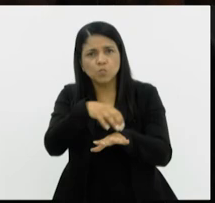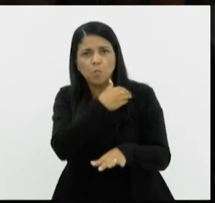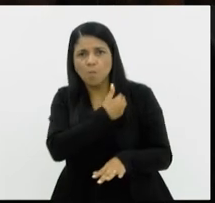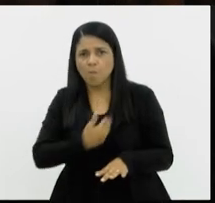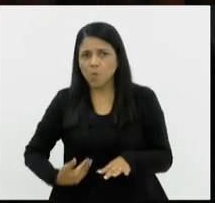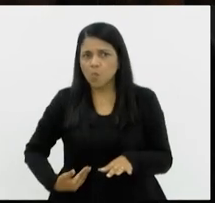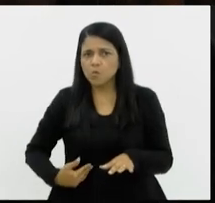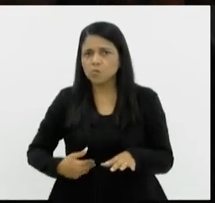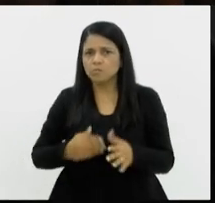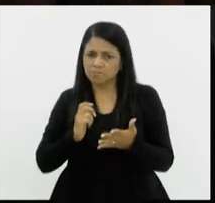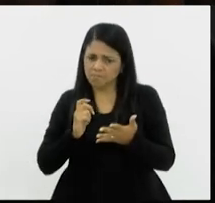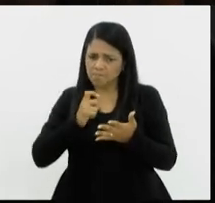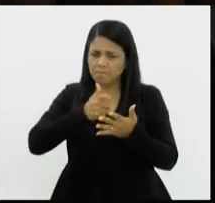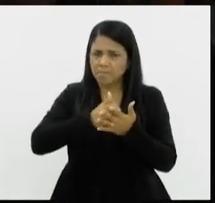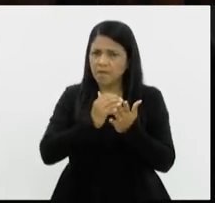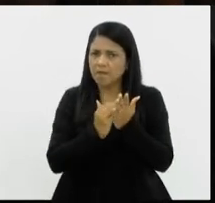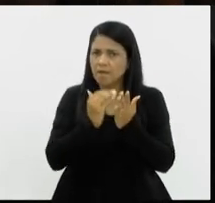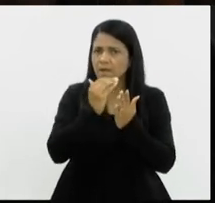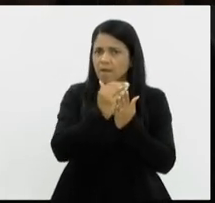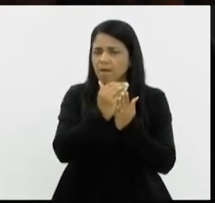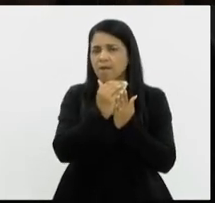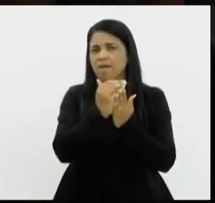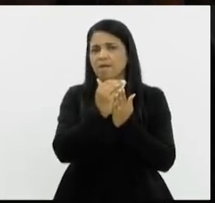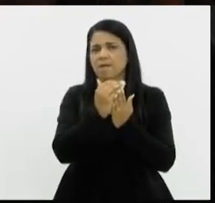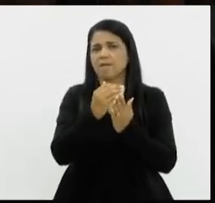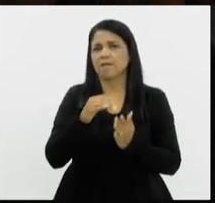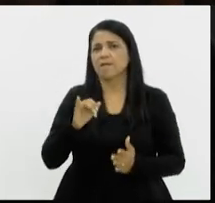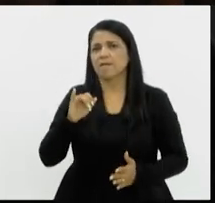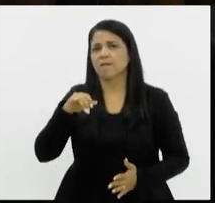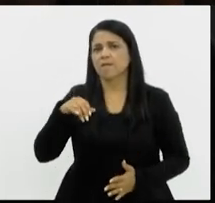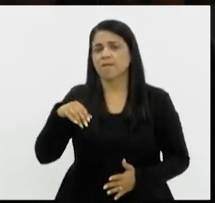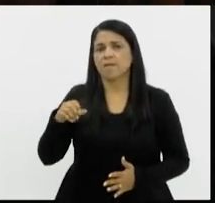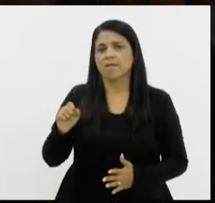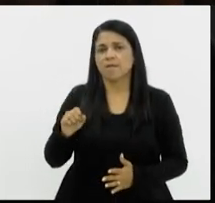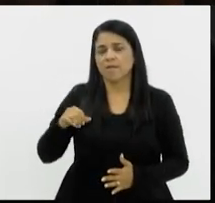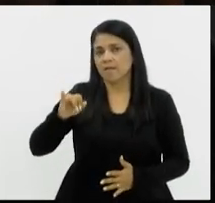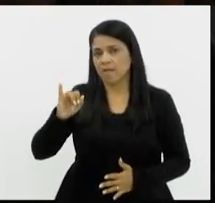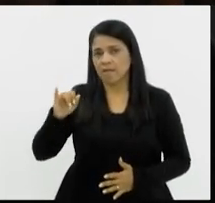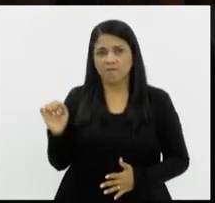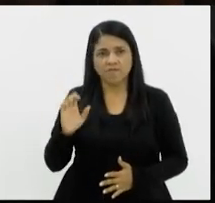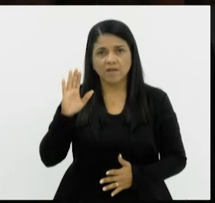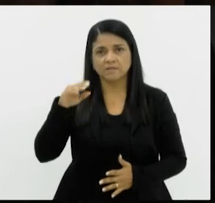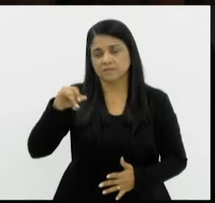realmente na inflação. Porque o trabalhador ou trabalhadora